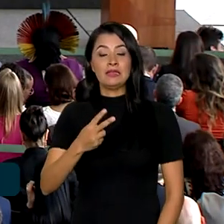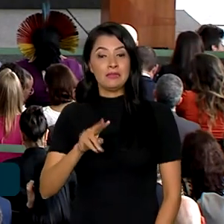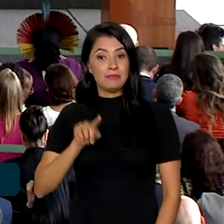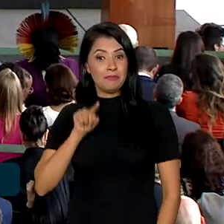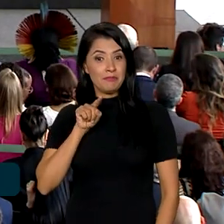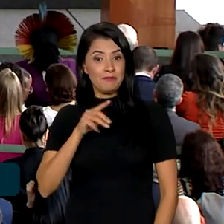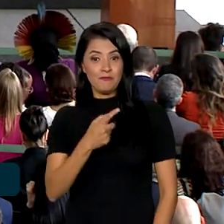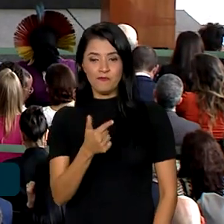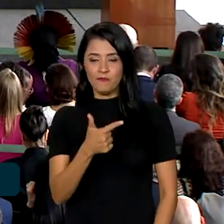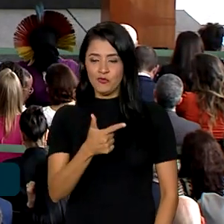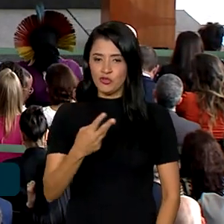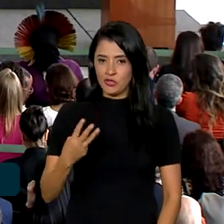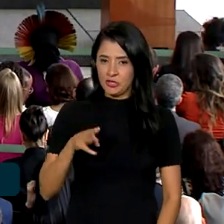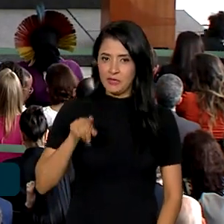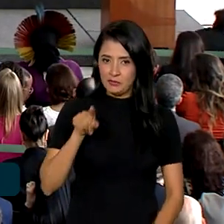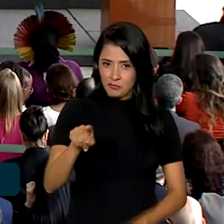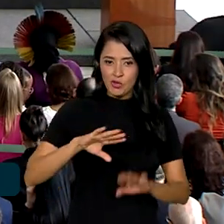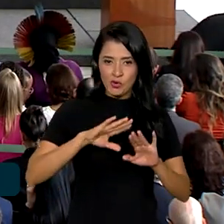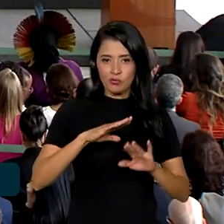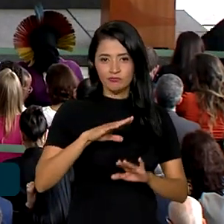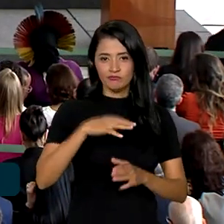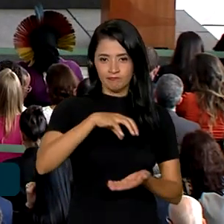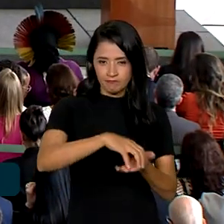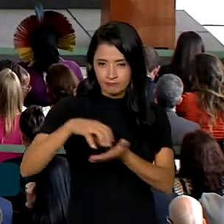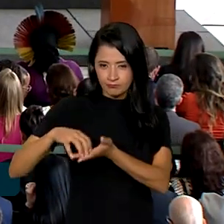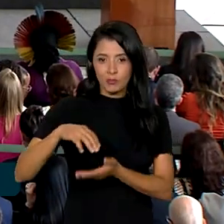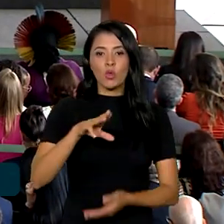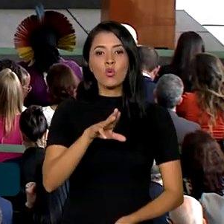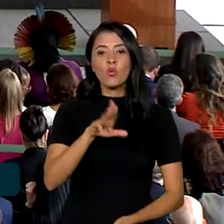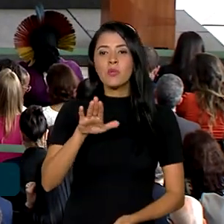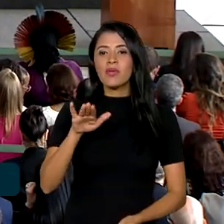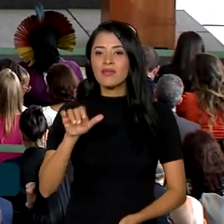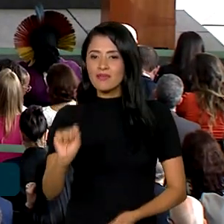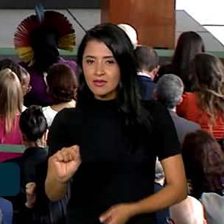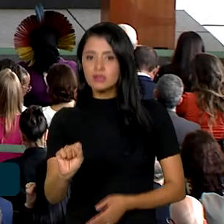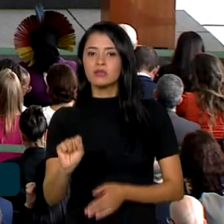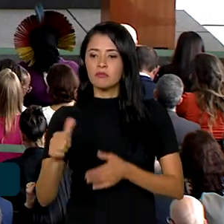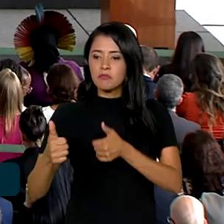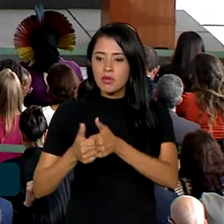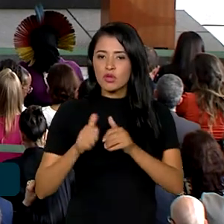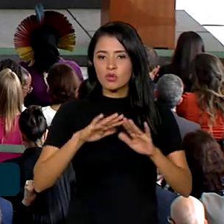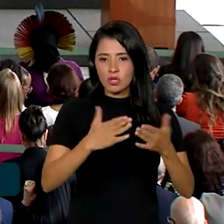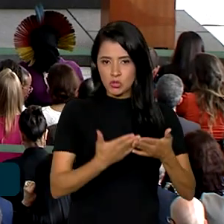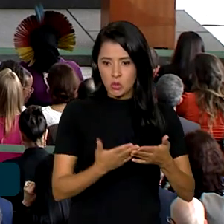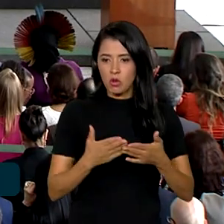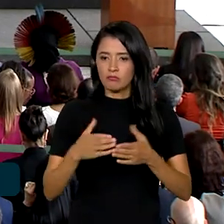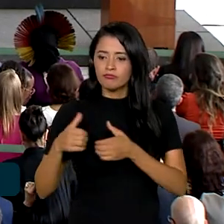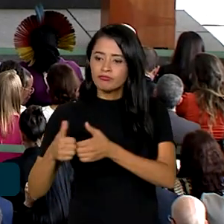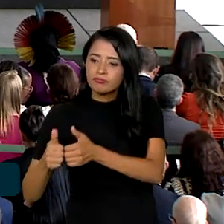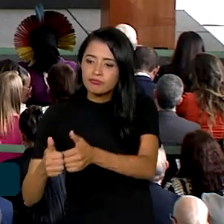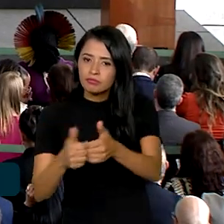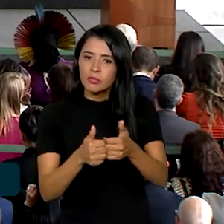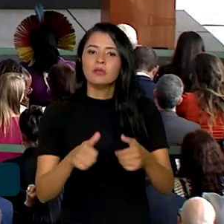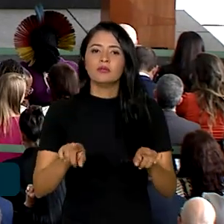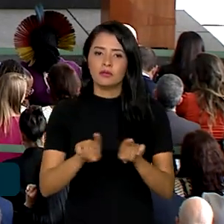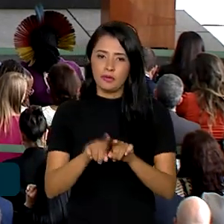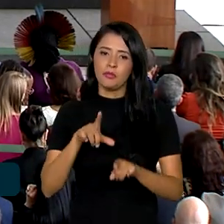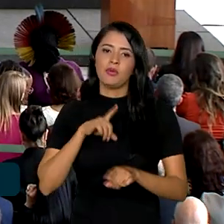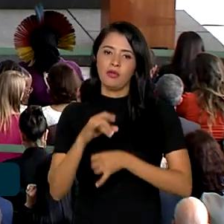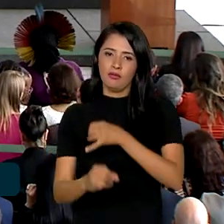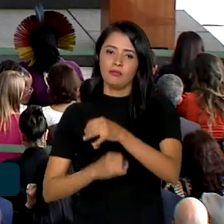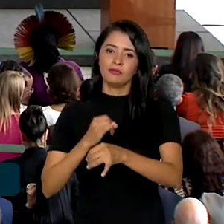básicas de saúde, que se encontram até 500 metros dessas escolas públicas, também receberão